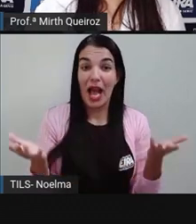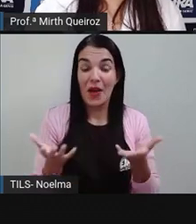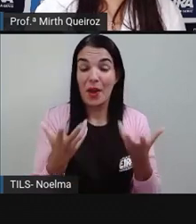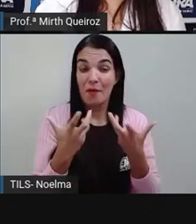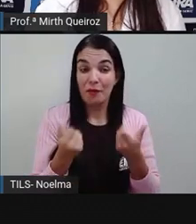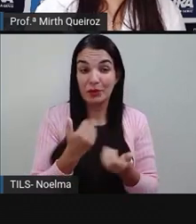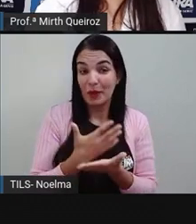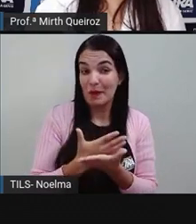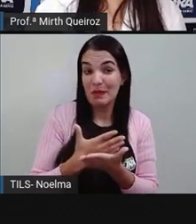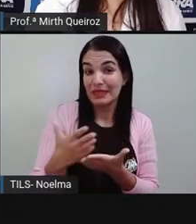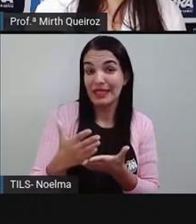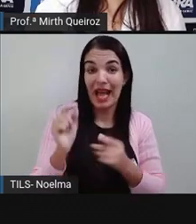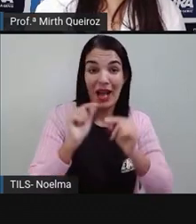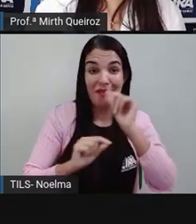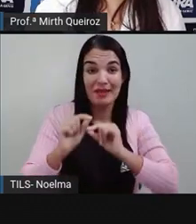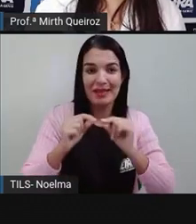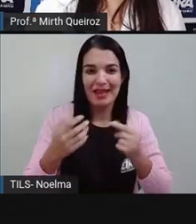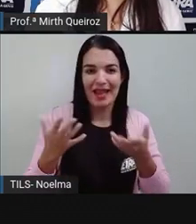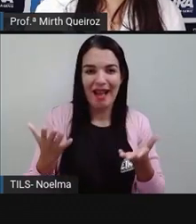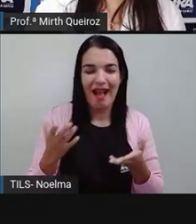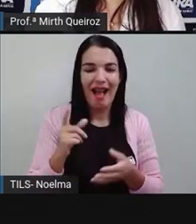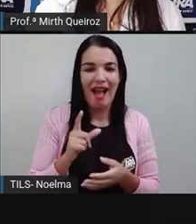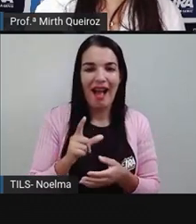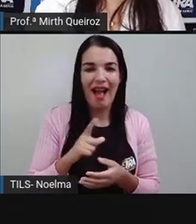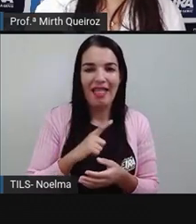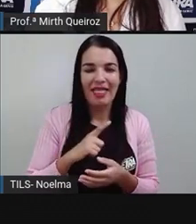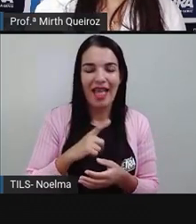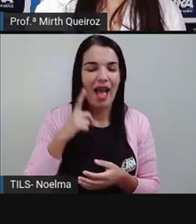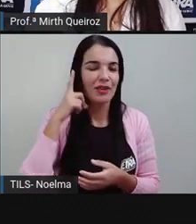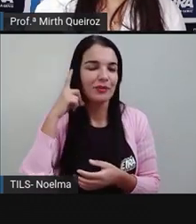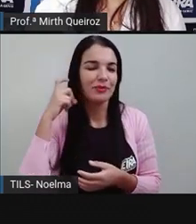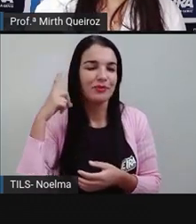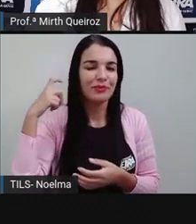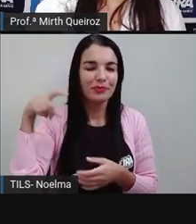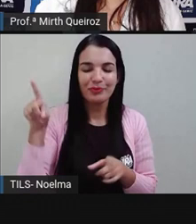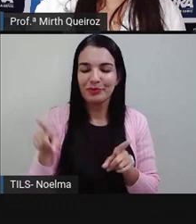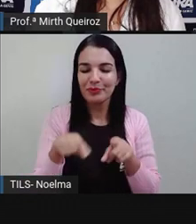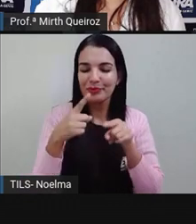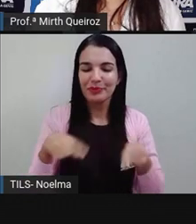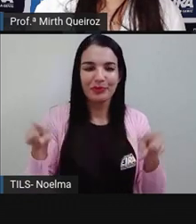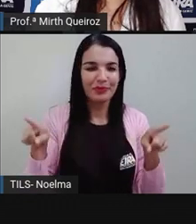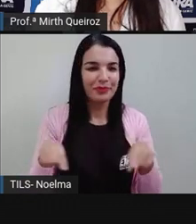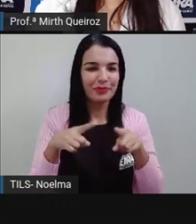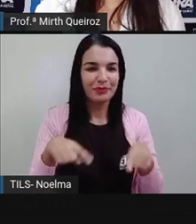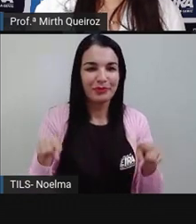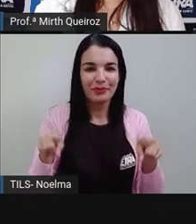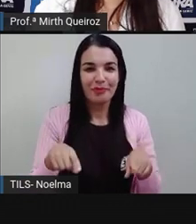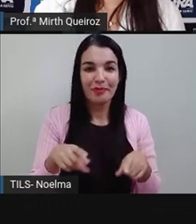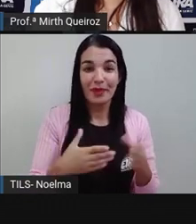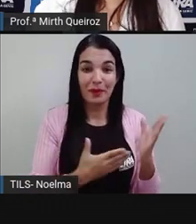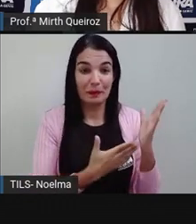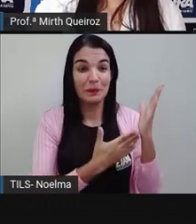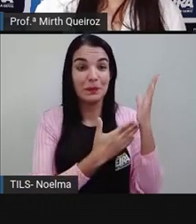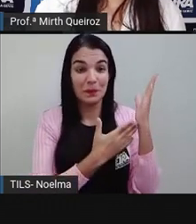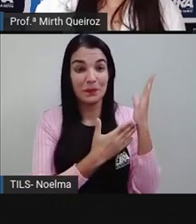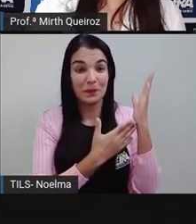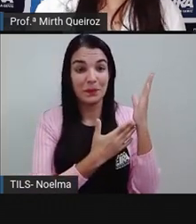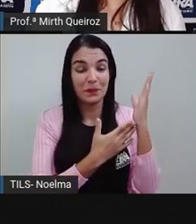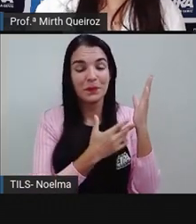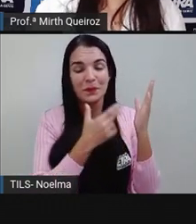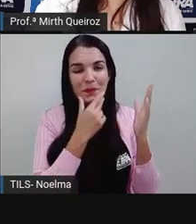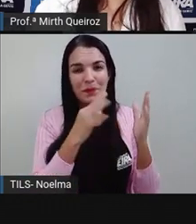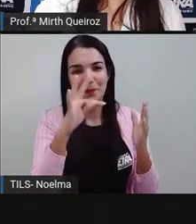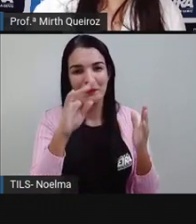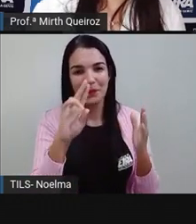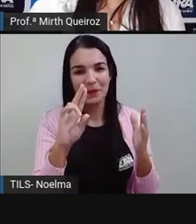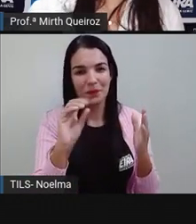iniciar, eu trouxe aqui para vocês uma música que se chama Herdeiros do Futuro, de Toquinho.